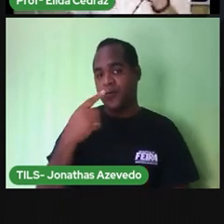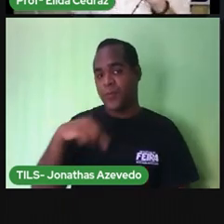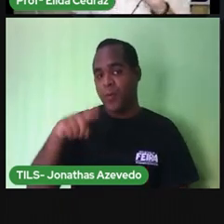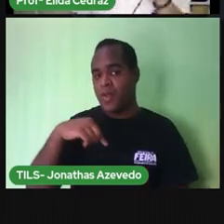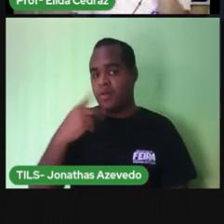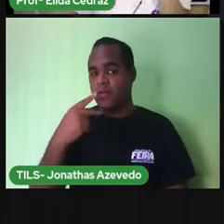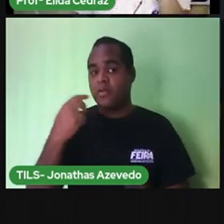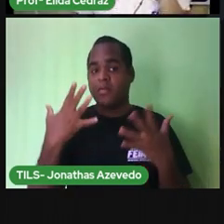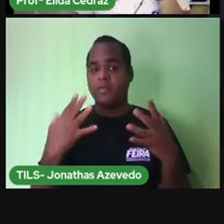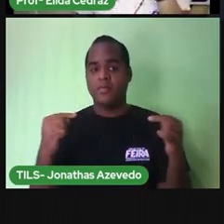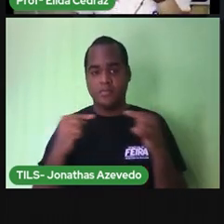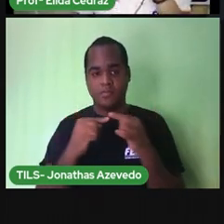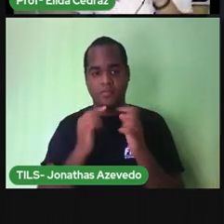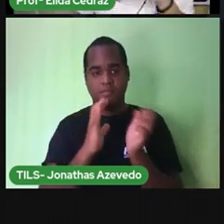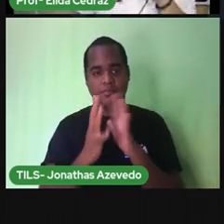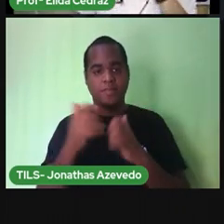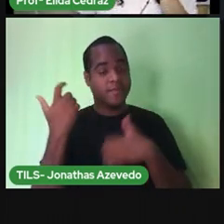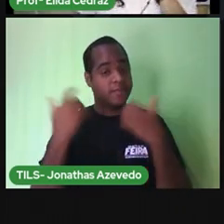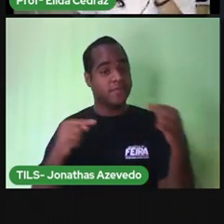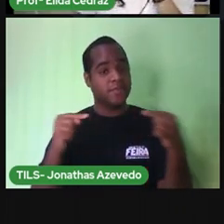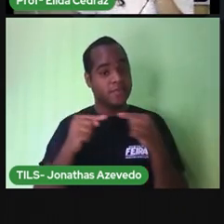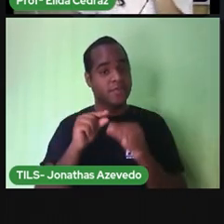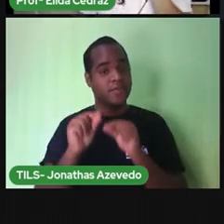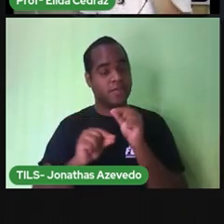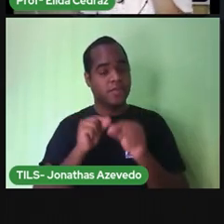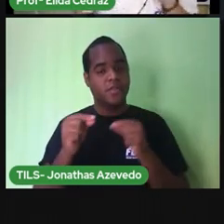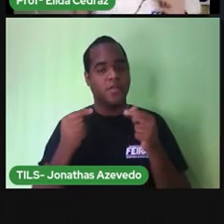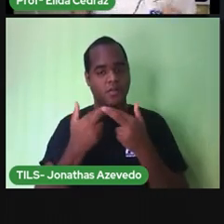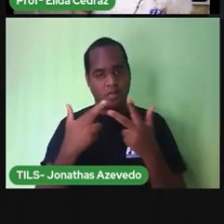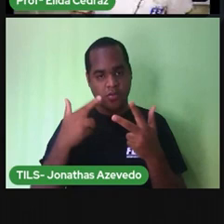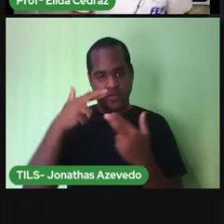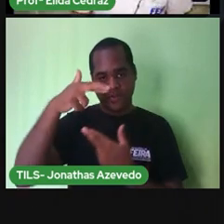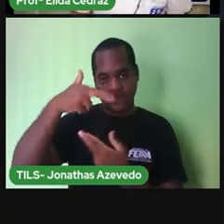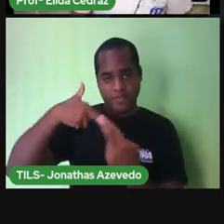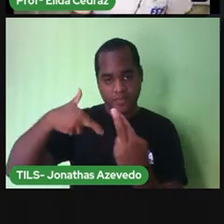chamamos este movimento de rotação.